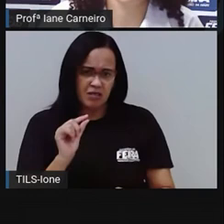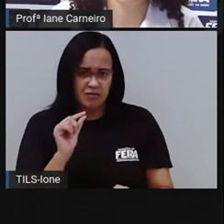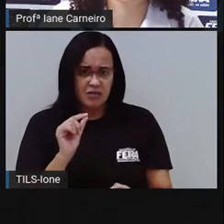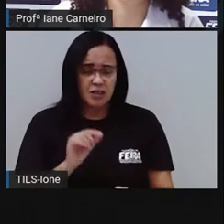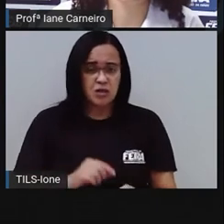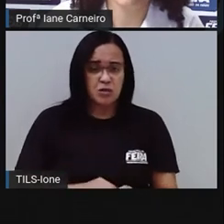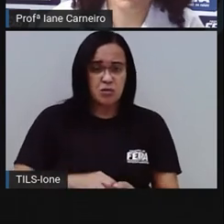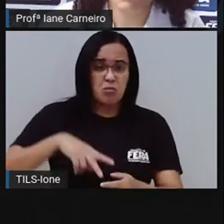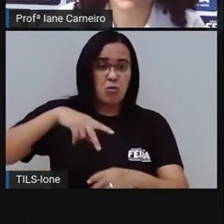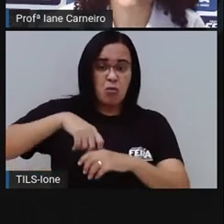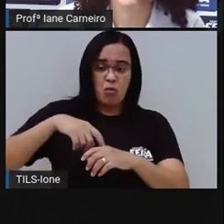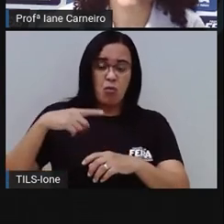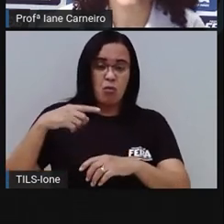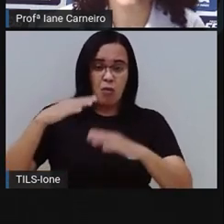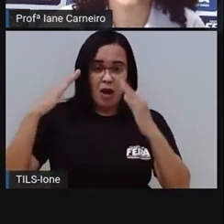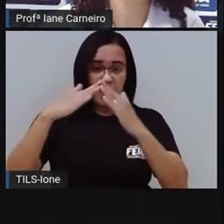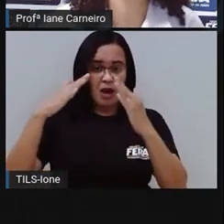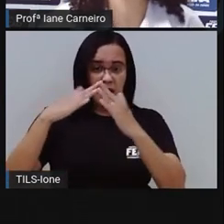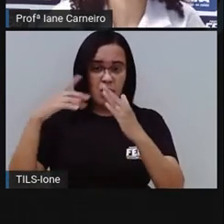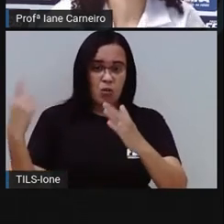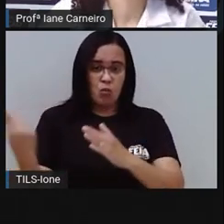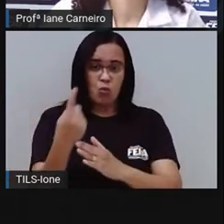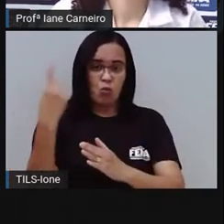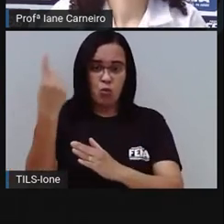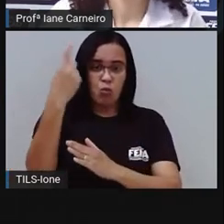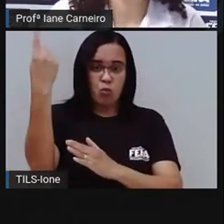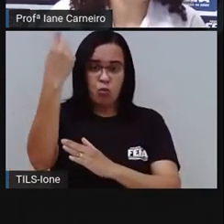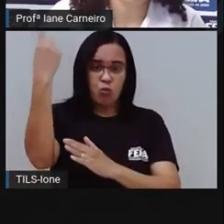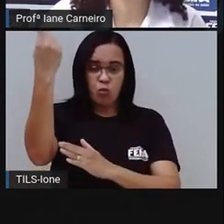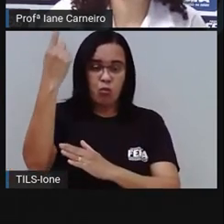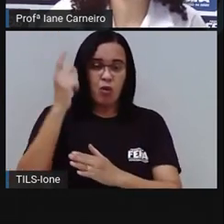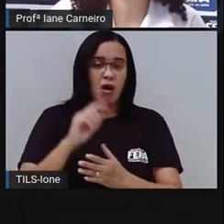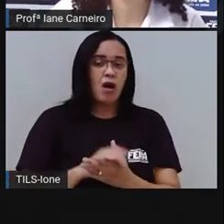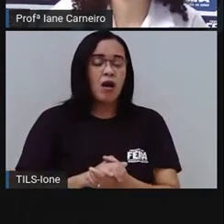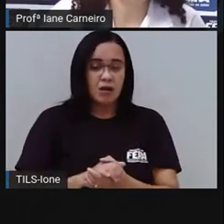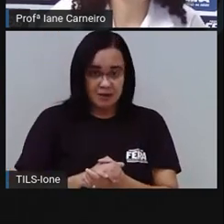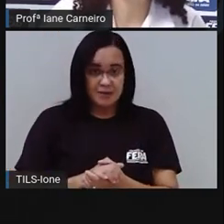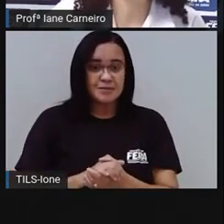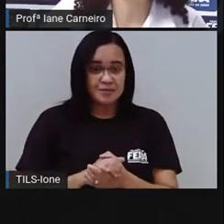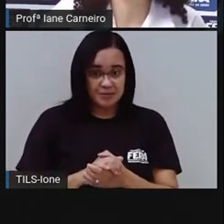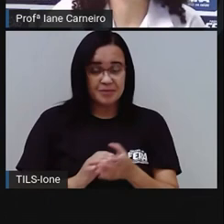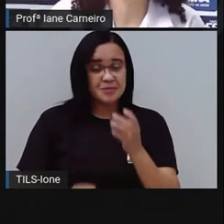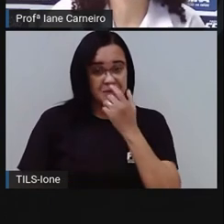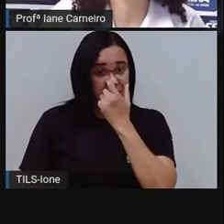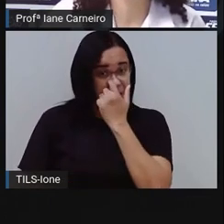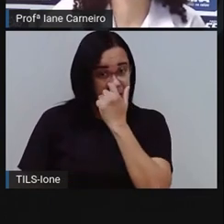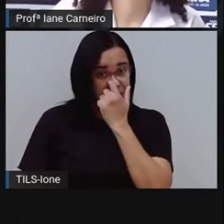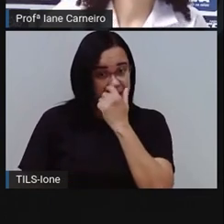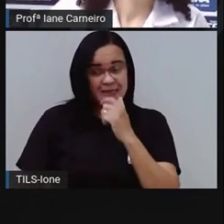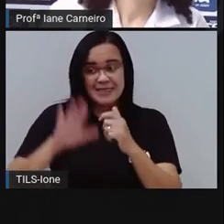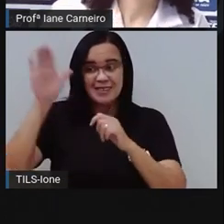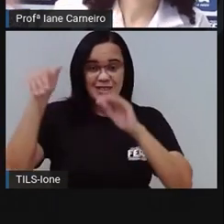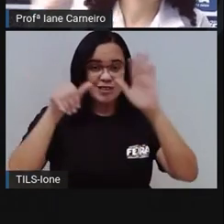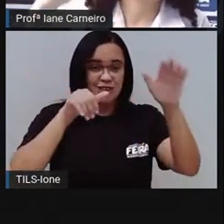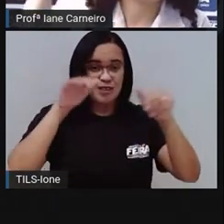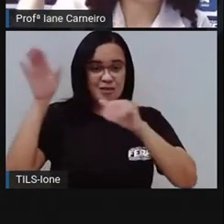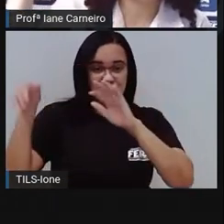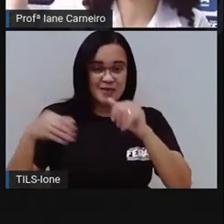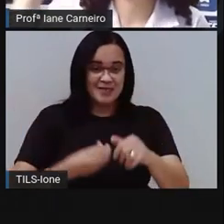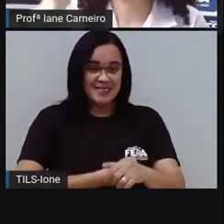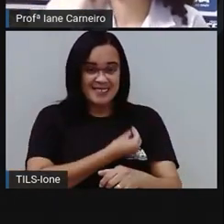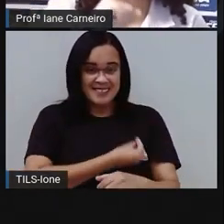Sei não. Vamos ver. É o sino. É verdade. Chama os vivos, né? Chama os vivos para a